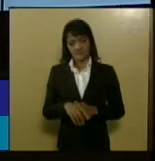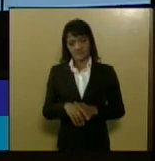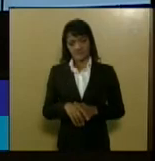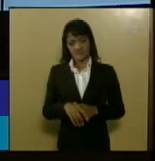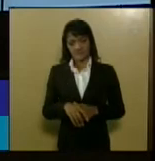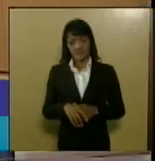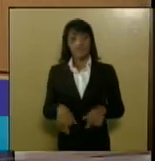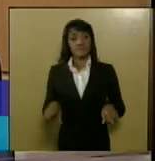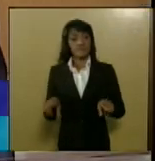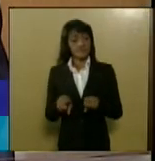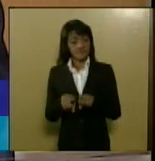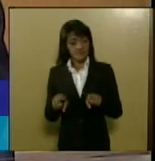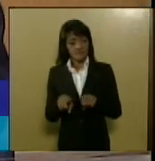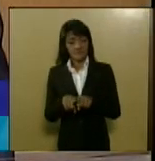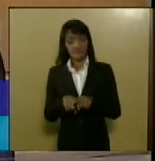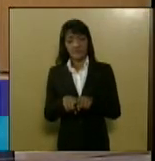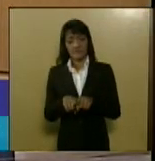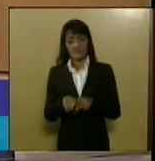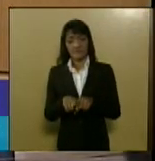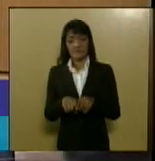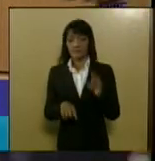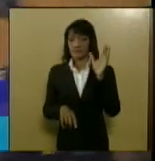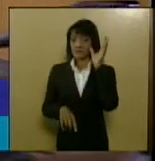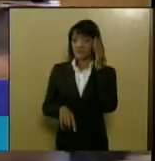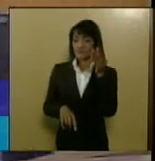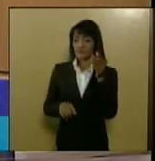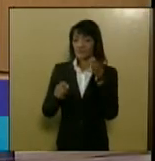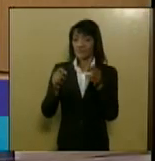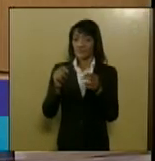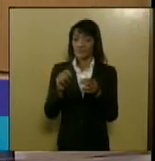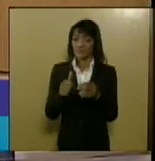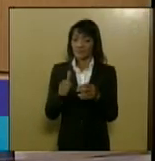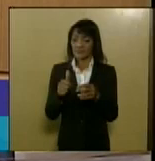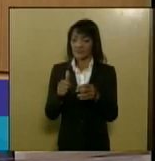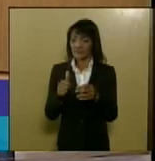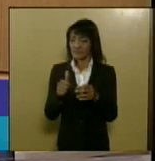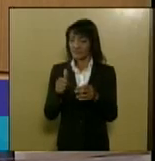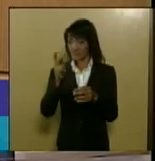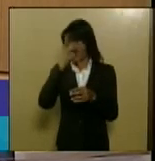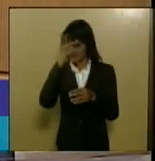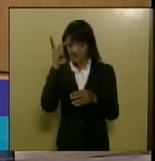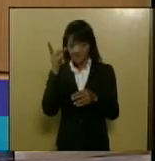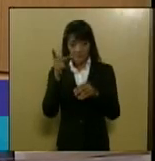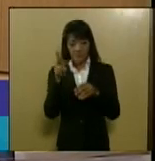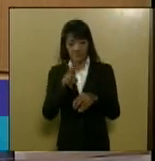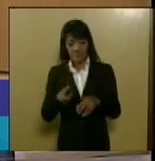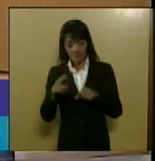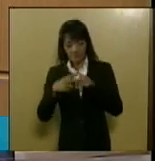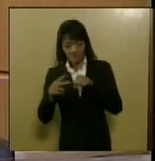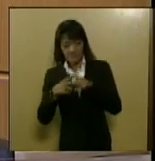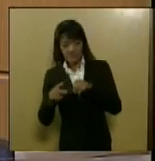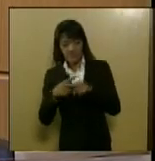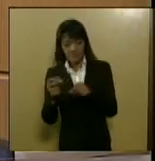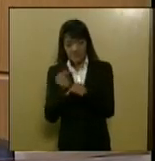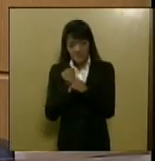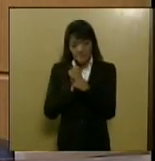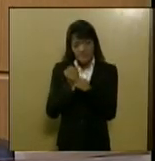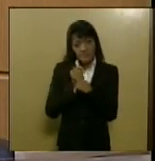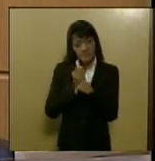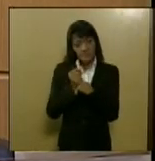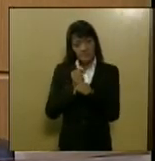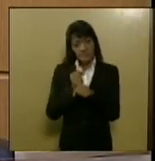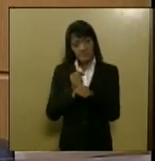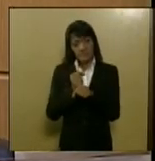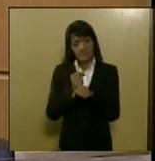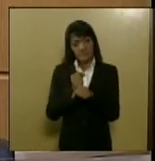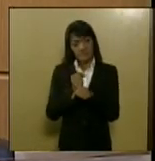também causa quase que invalidez dos indivíduos os indivíduos que fumam durante muitos anos eles